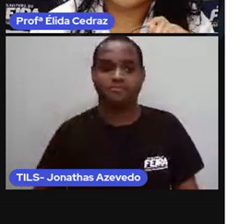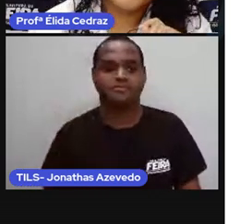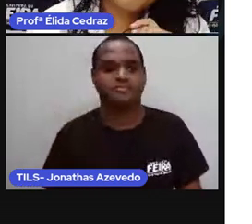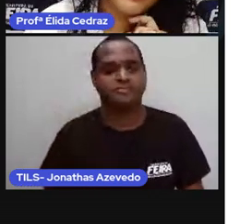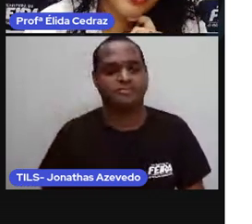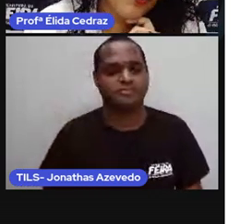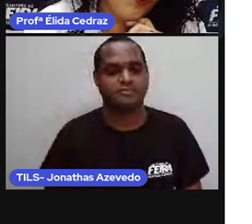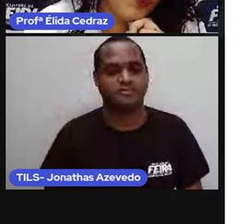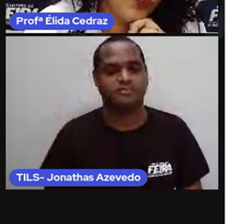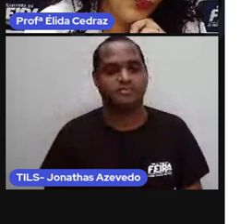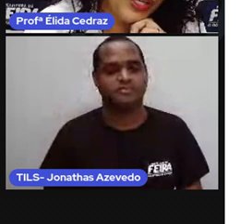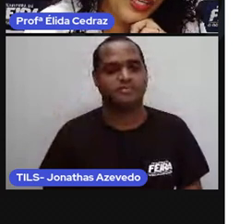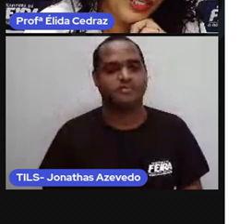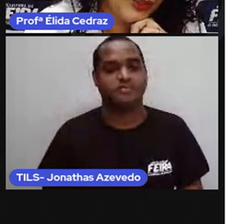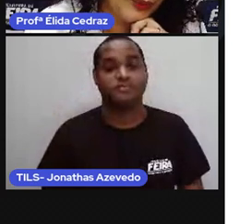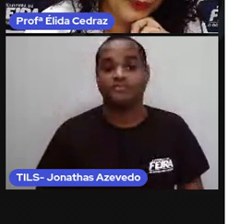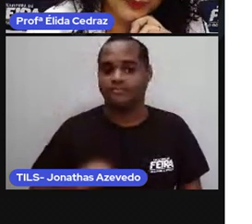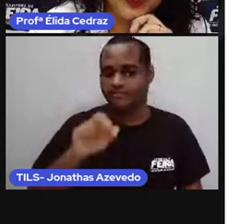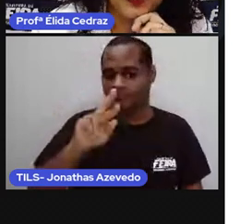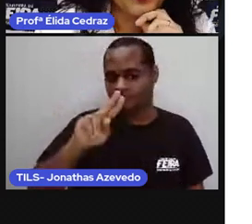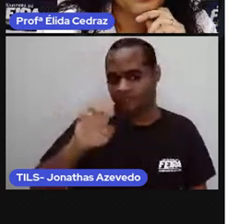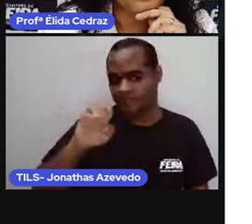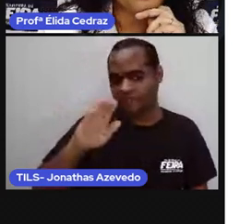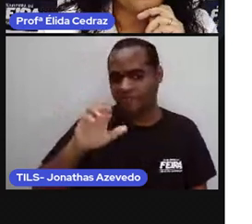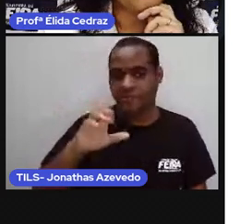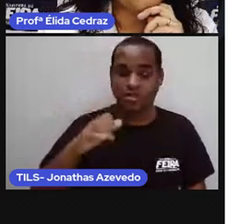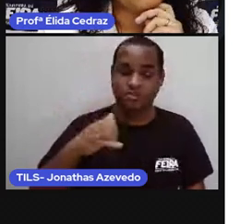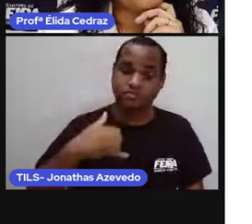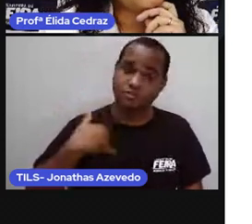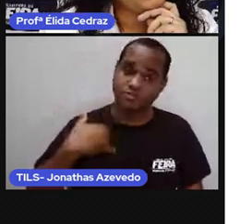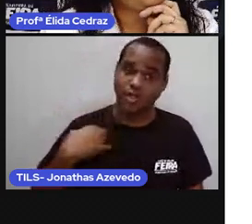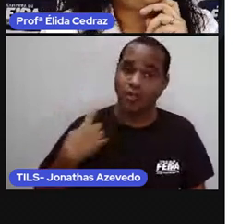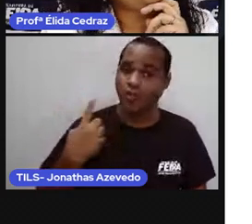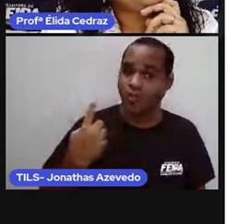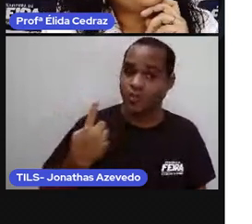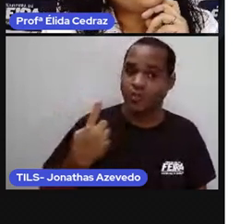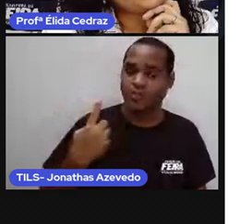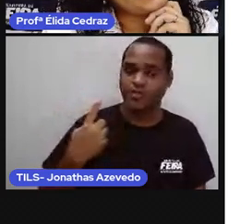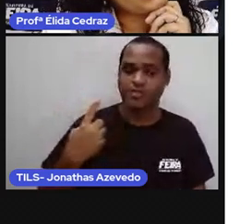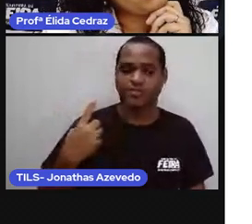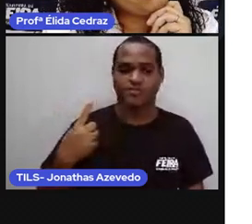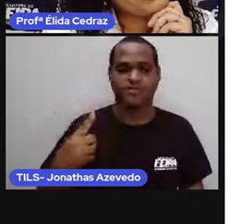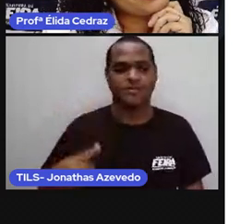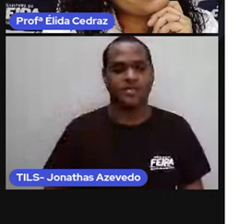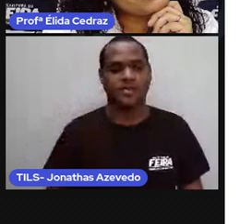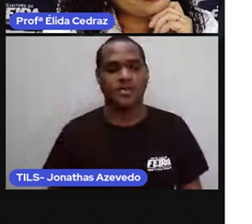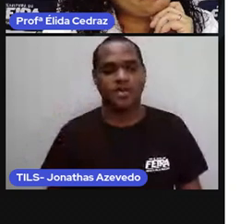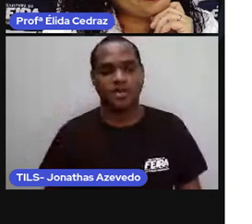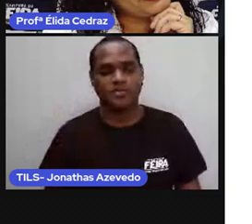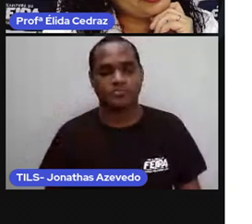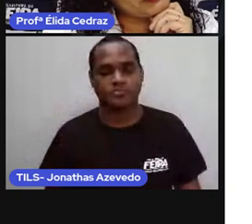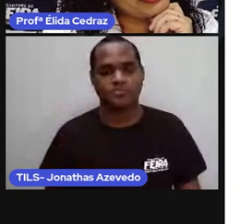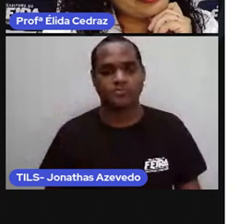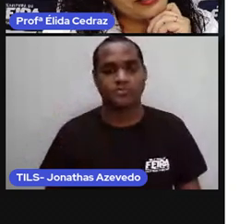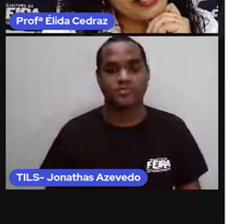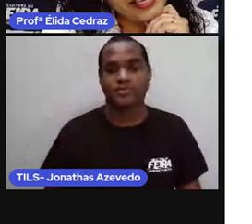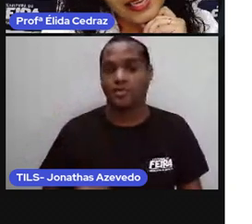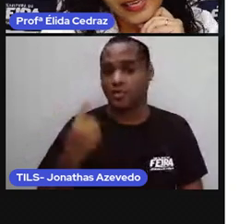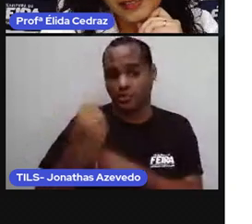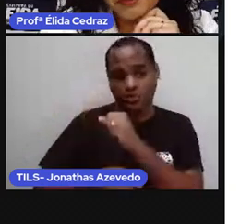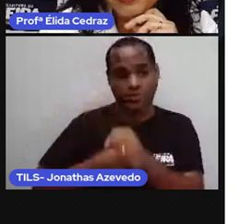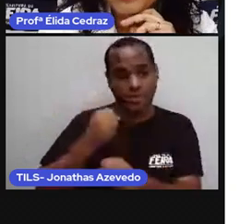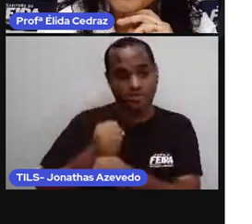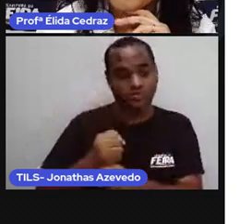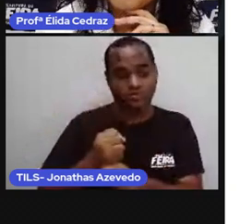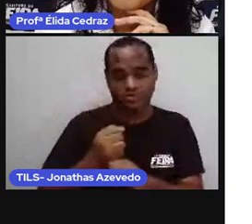Rebeca com um ano. Um ano e sete meses ela aprendendo a andar.